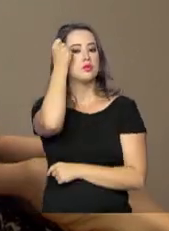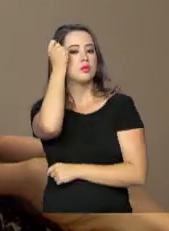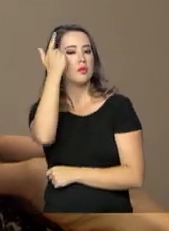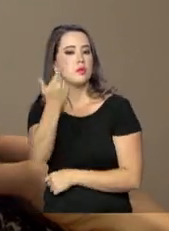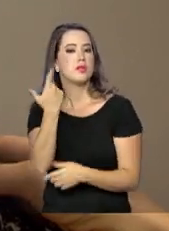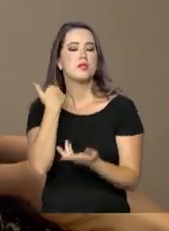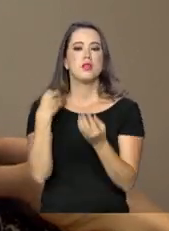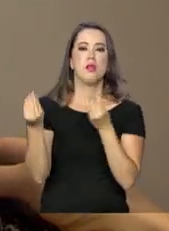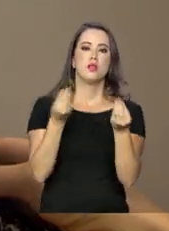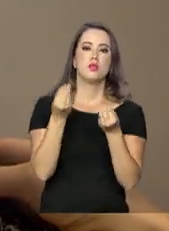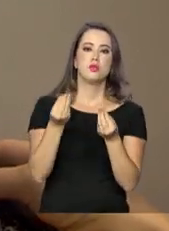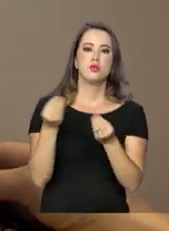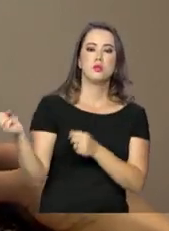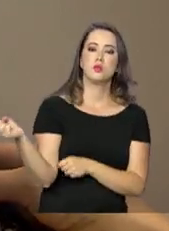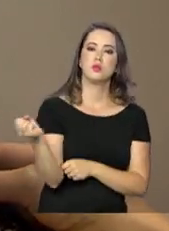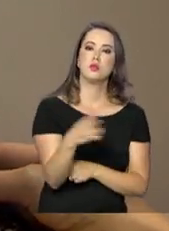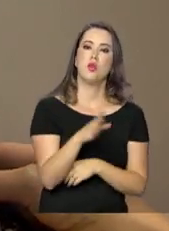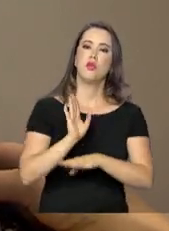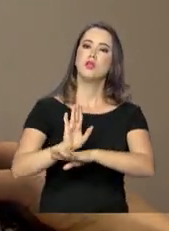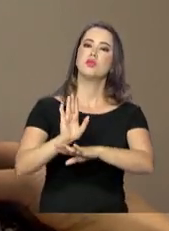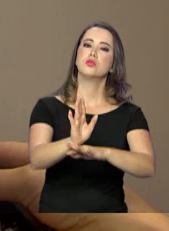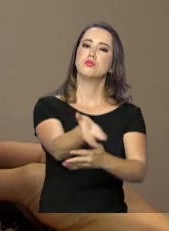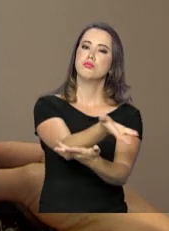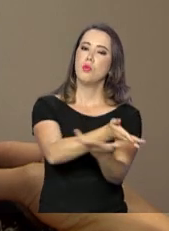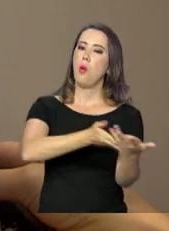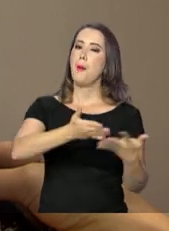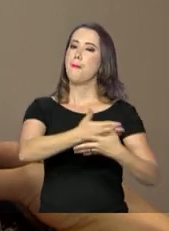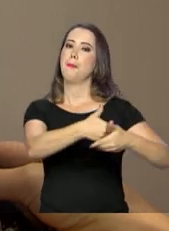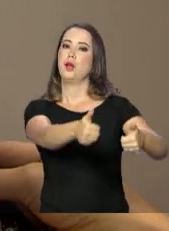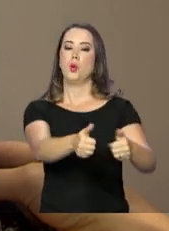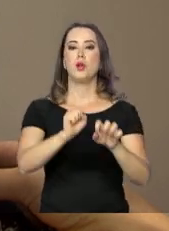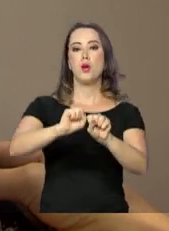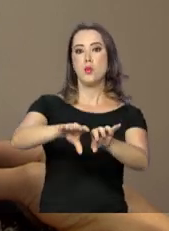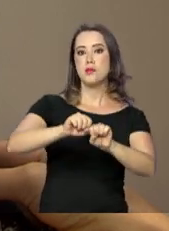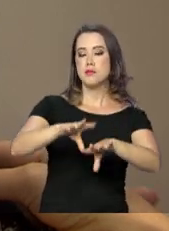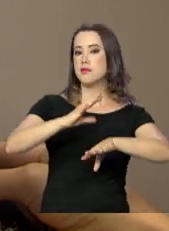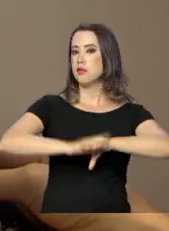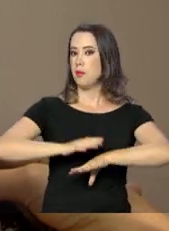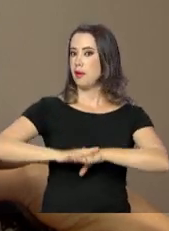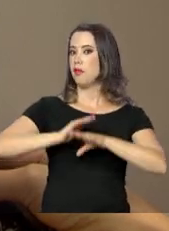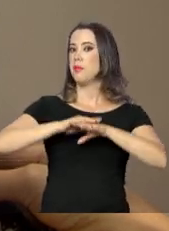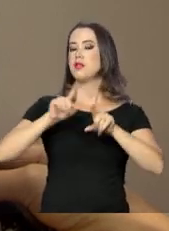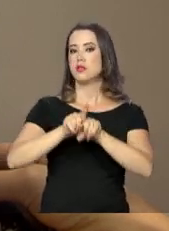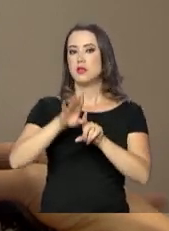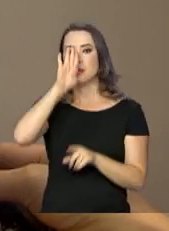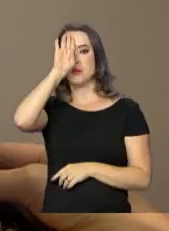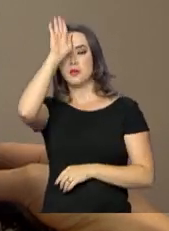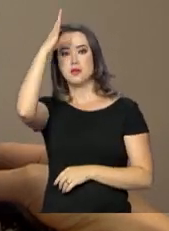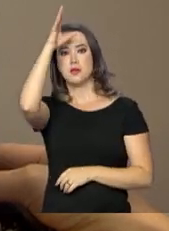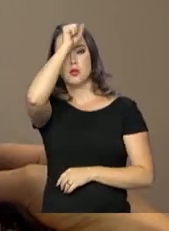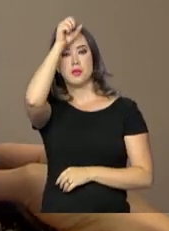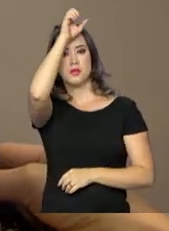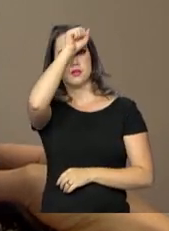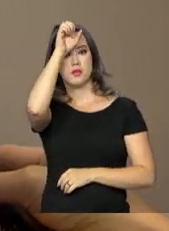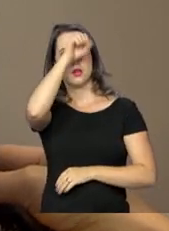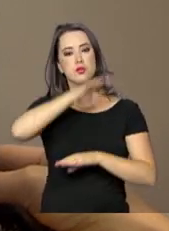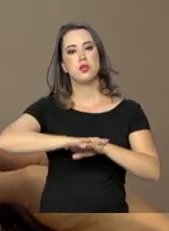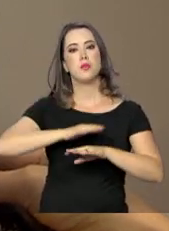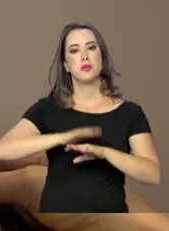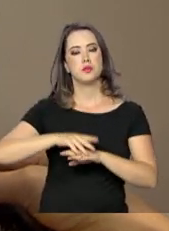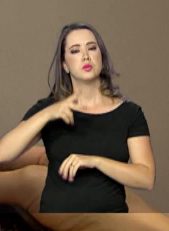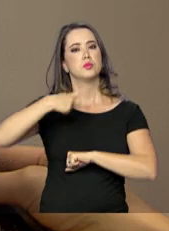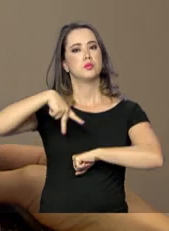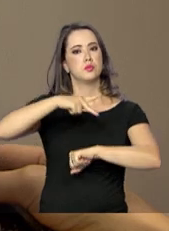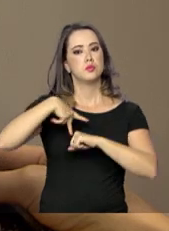formas inovadoras de contribuir com a melhoria do ensino da matemática e, principalmente, com a aprendizagem da matemática no